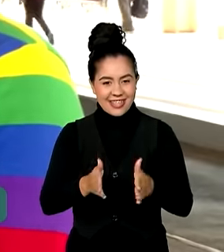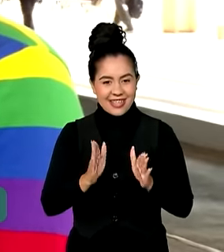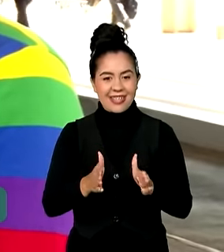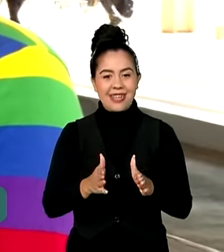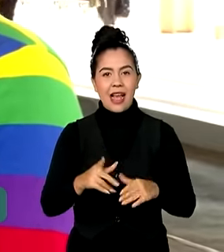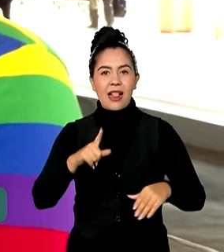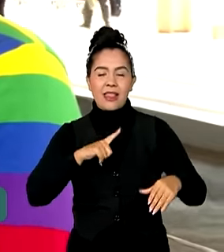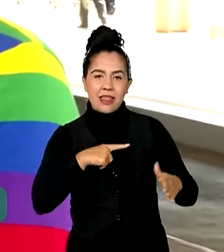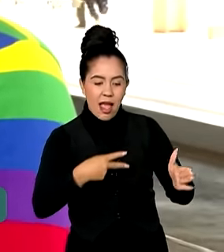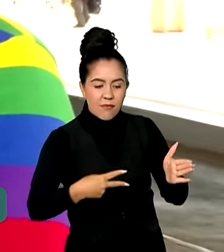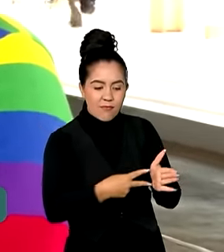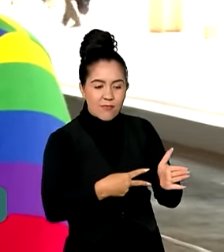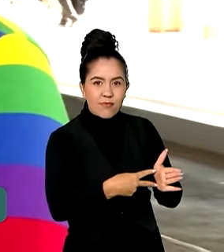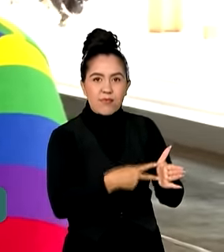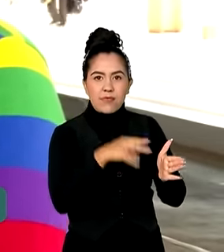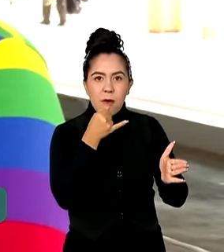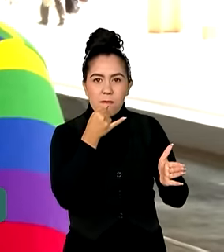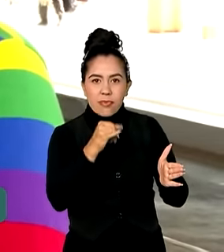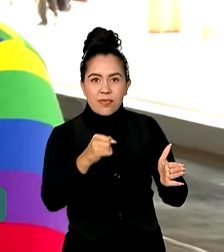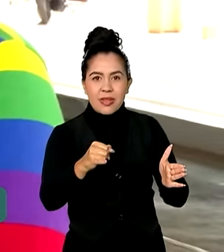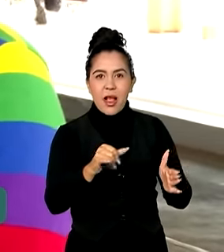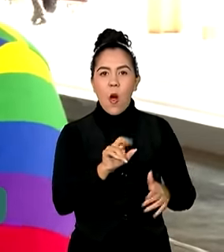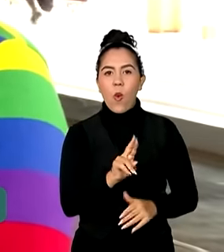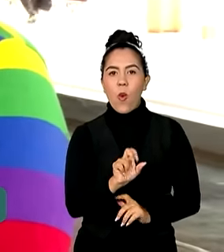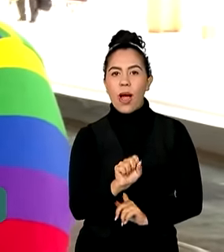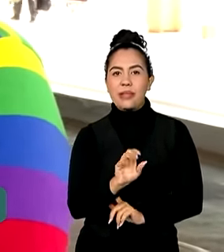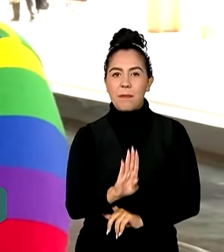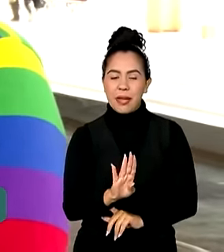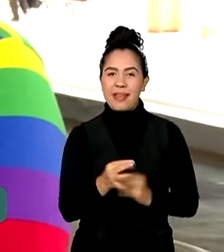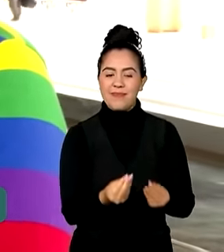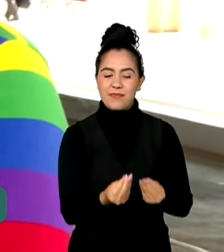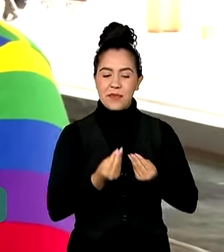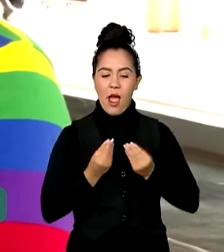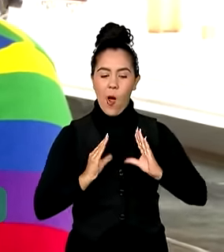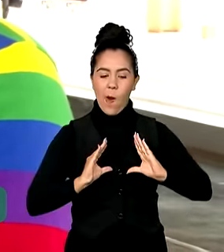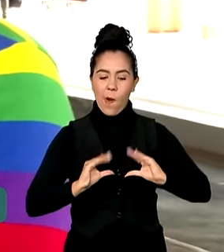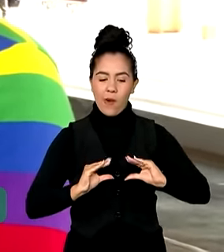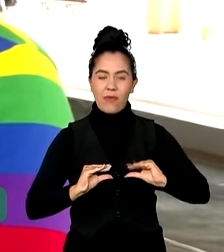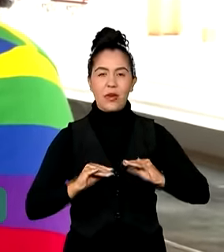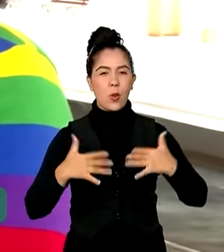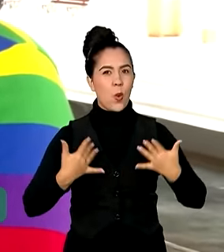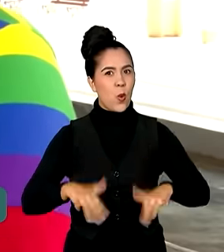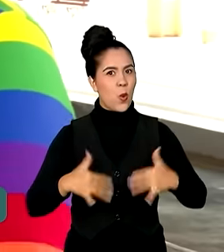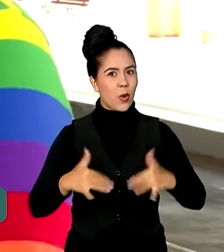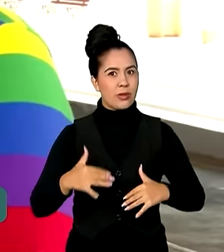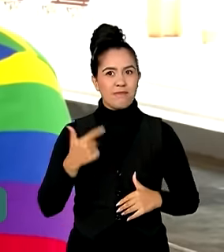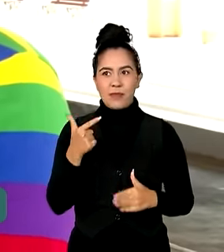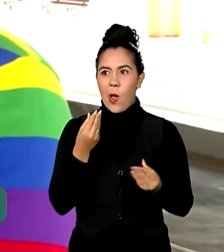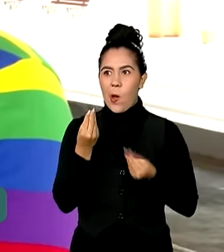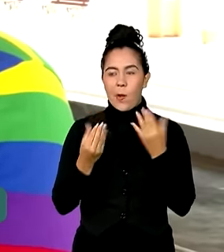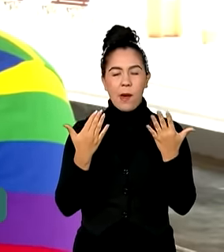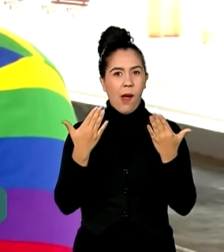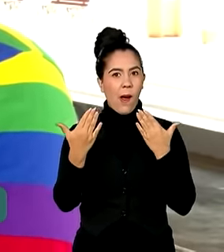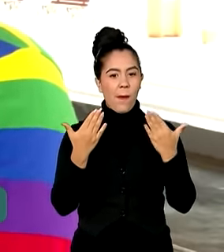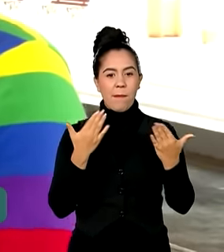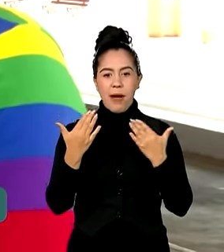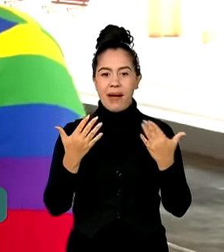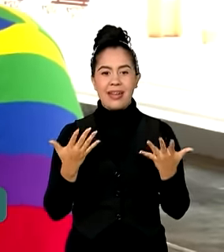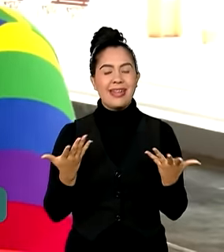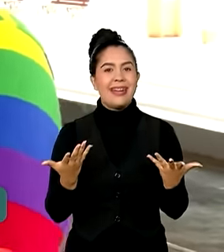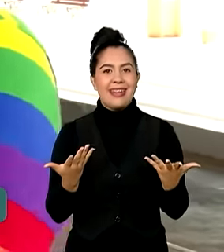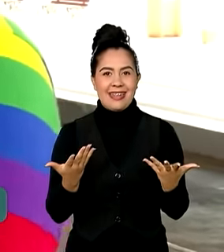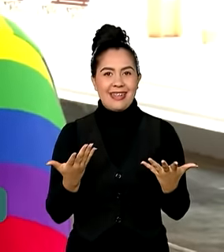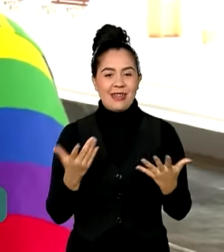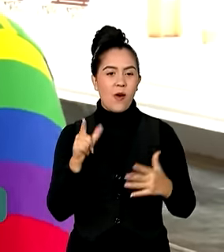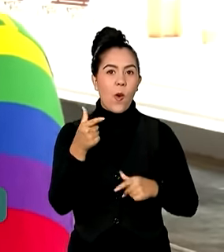USB que eles têm para carregar celular. Então a questão do conforto que esses ônibus trouxeram é algo inigualável, se for